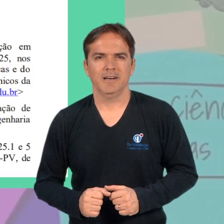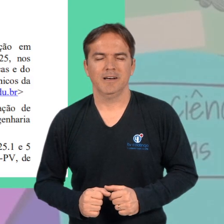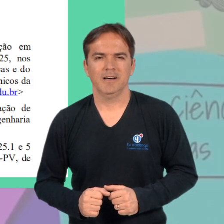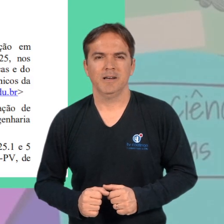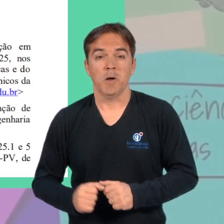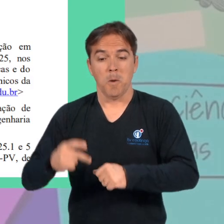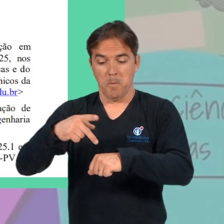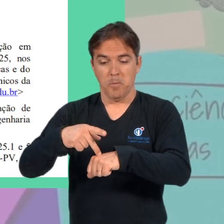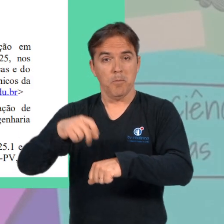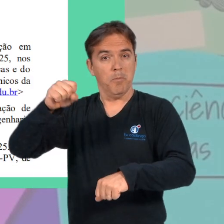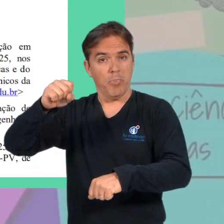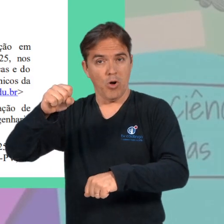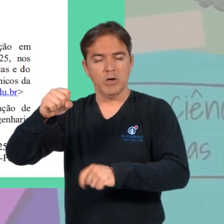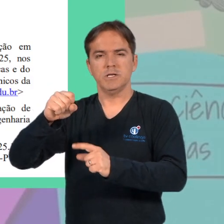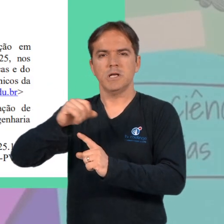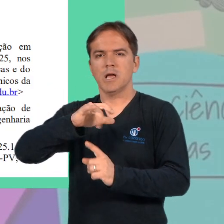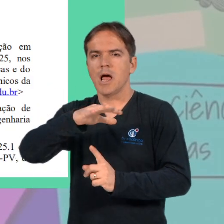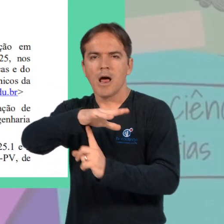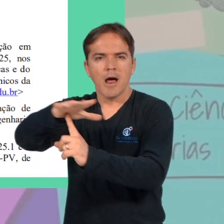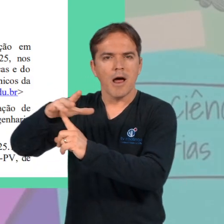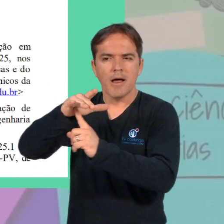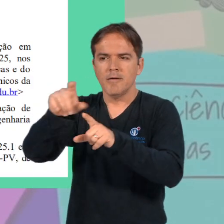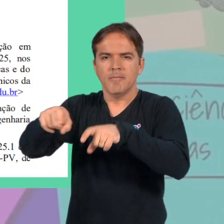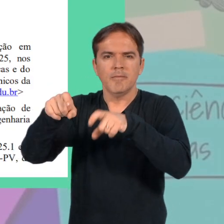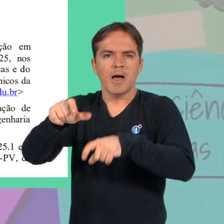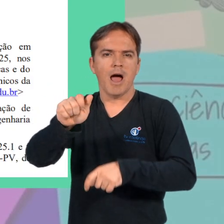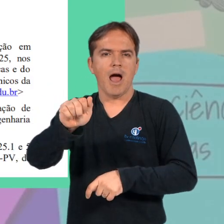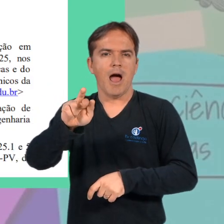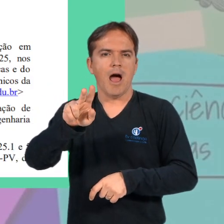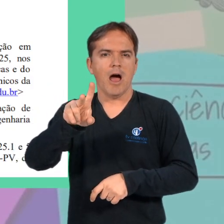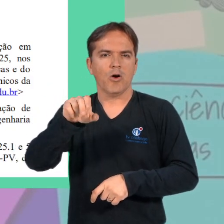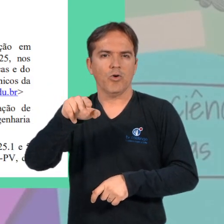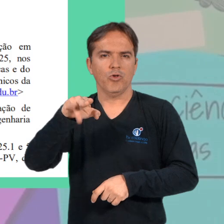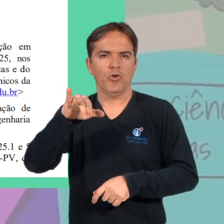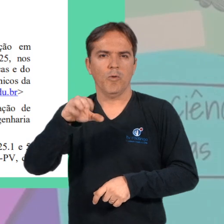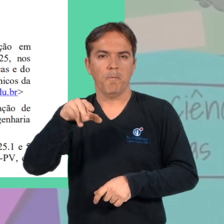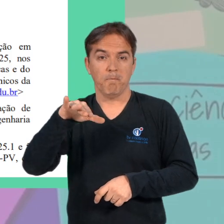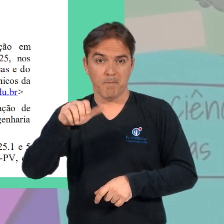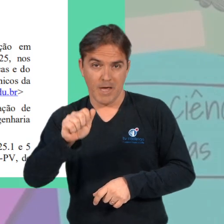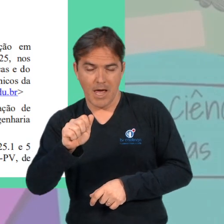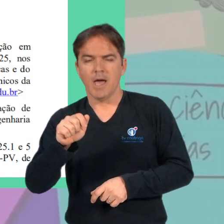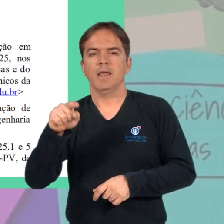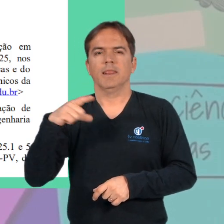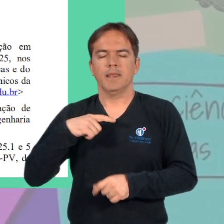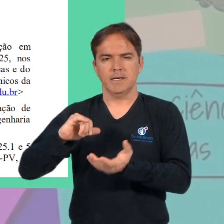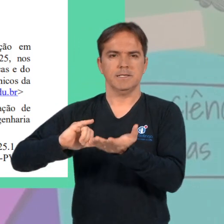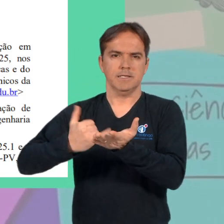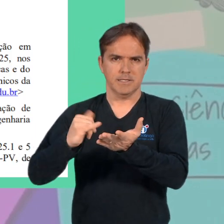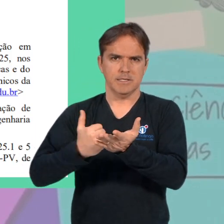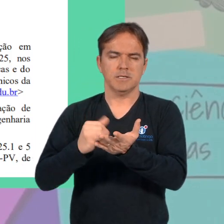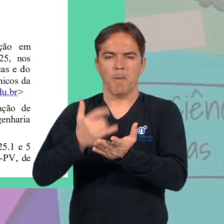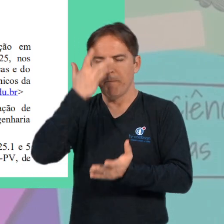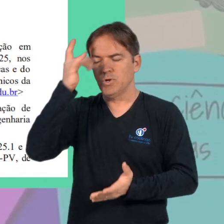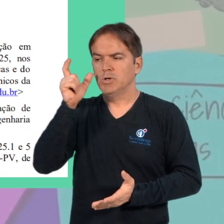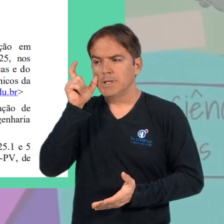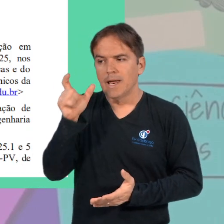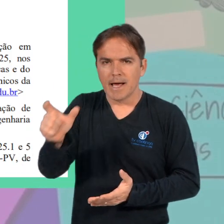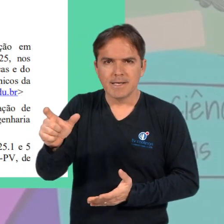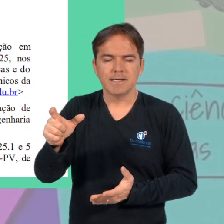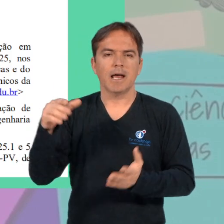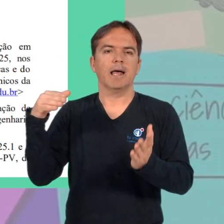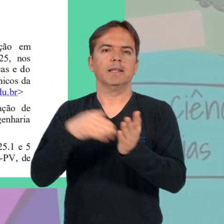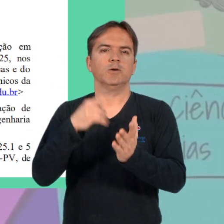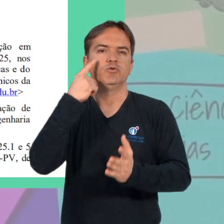programa de pós-graduação em agronomia e produção vegetal está com inscrições abertas e os interessados têm até o dia 21